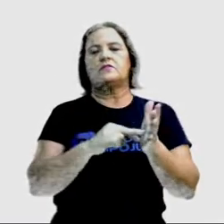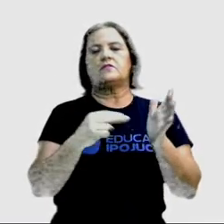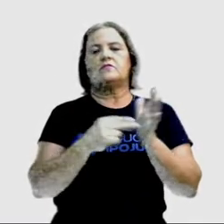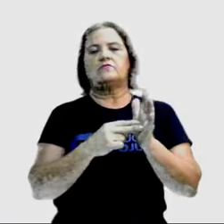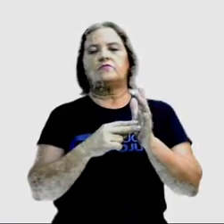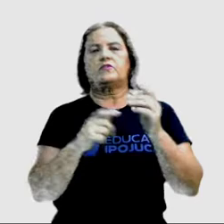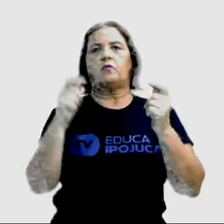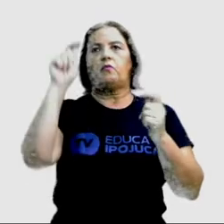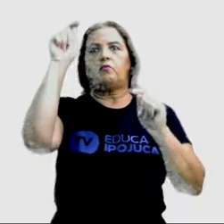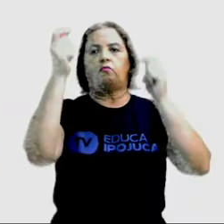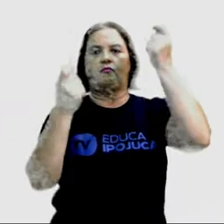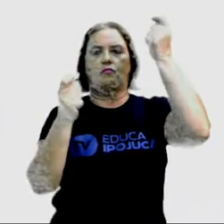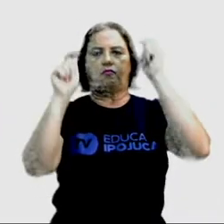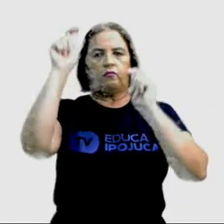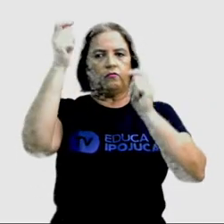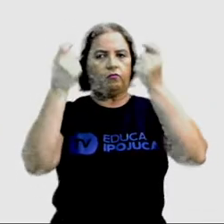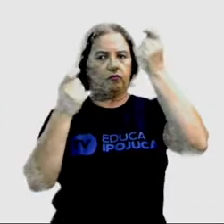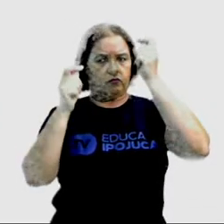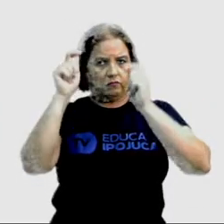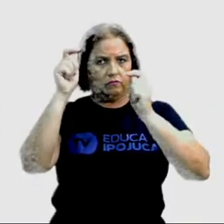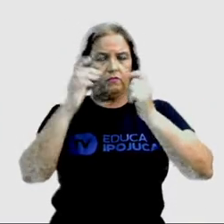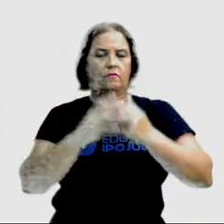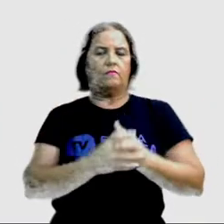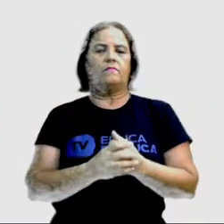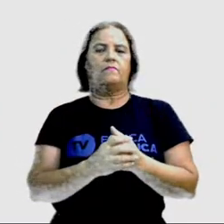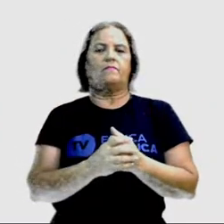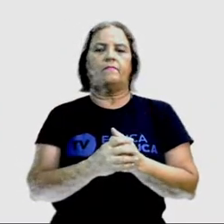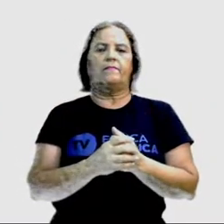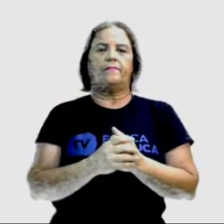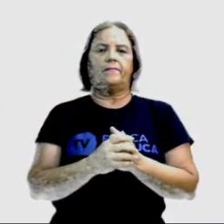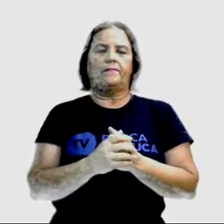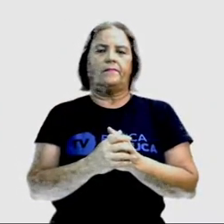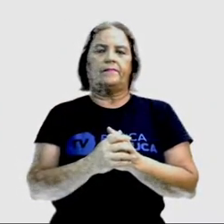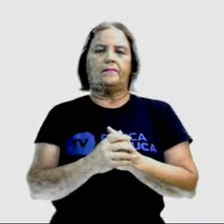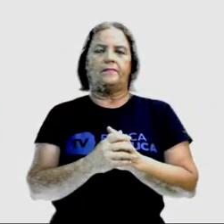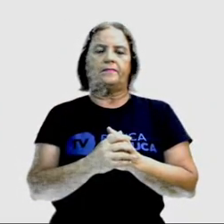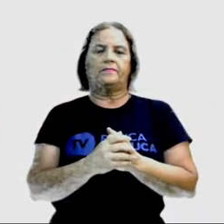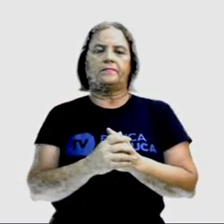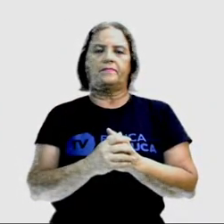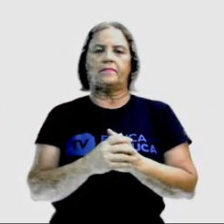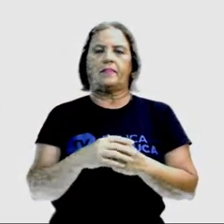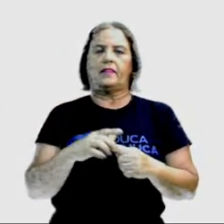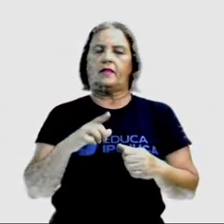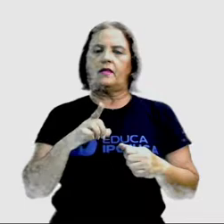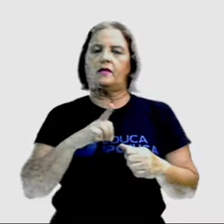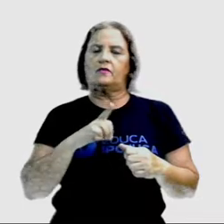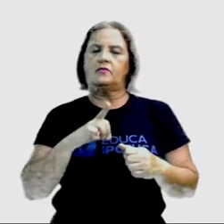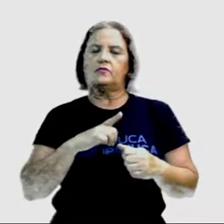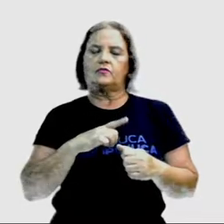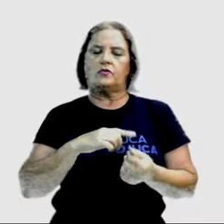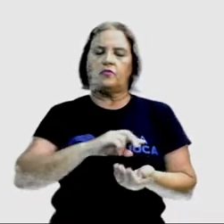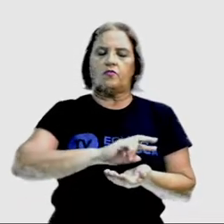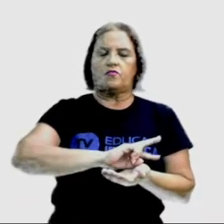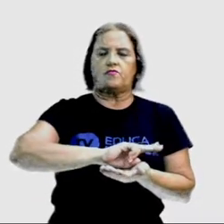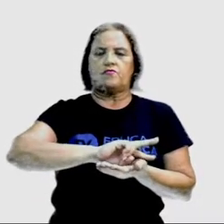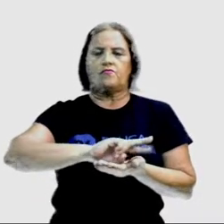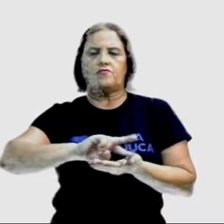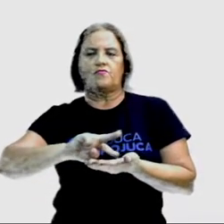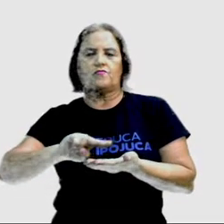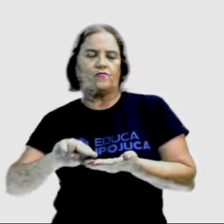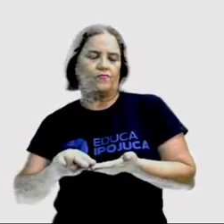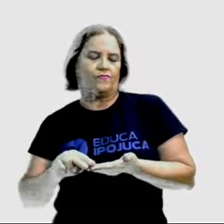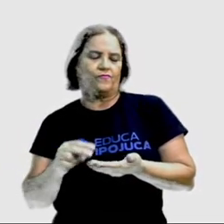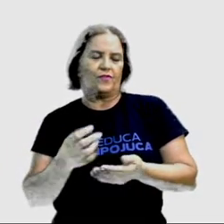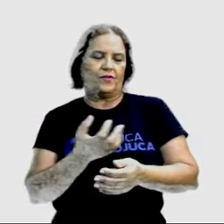tenho várias plantas no jardim da